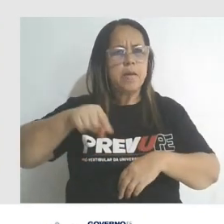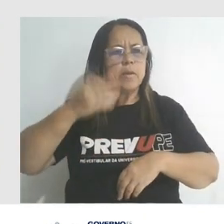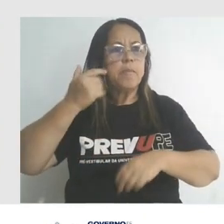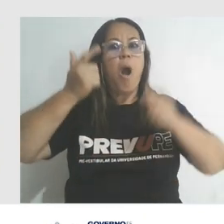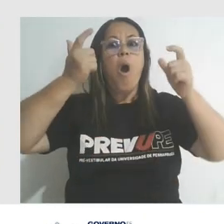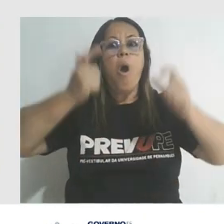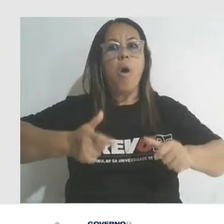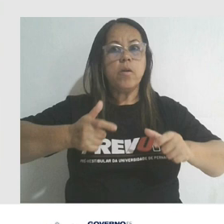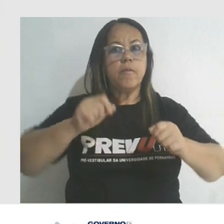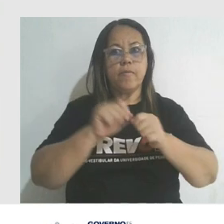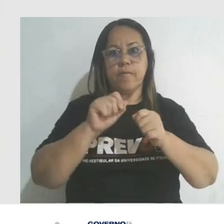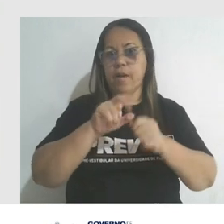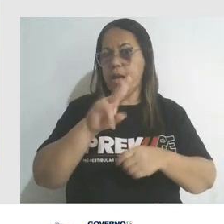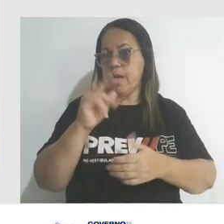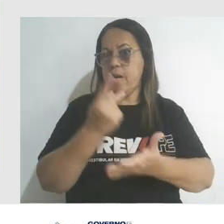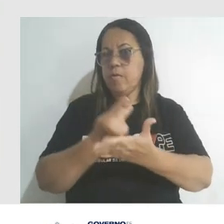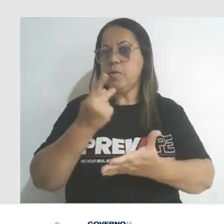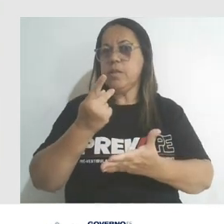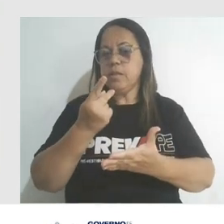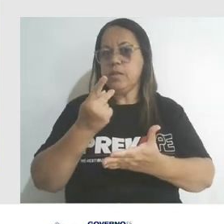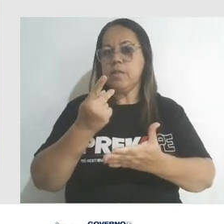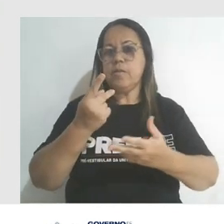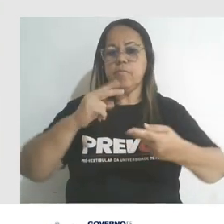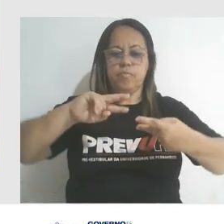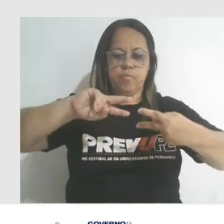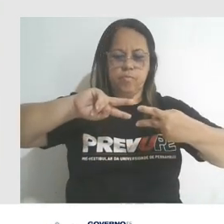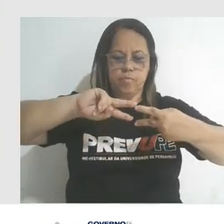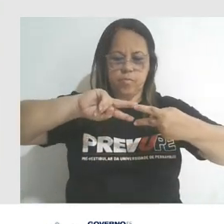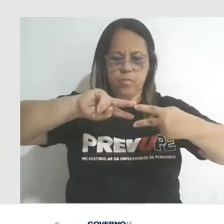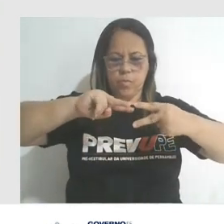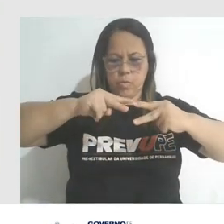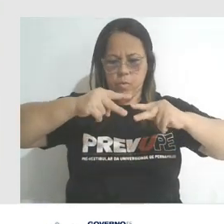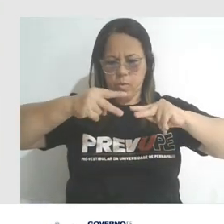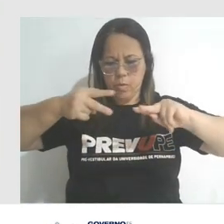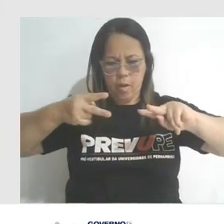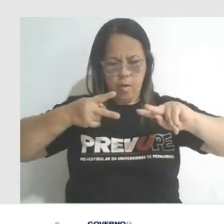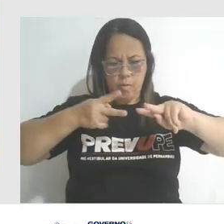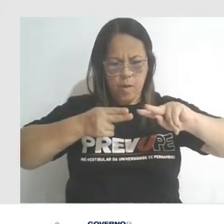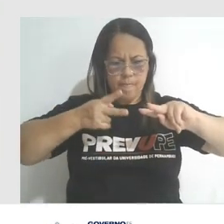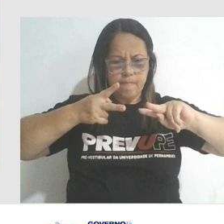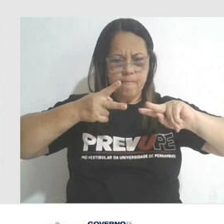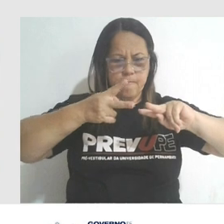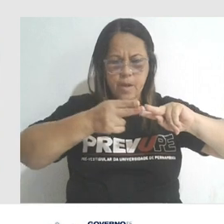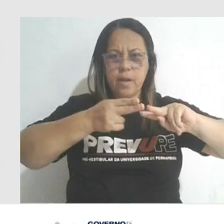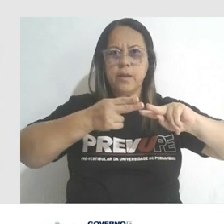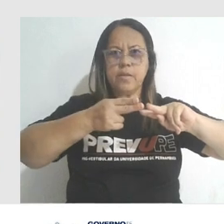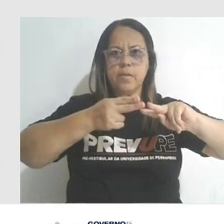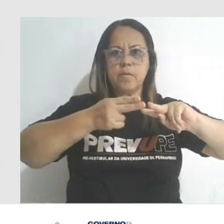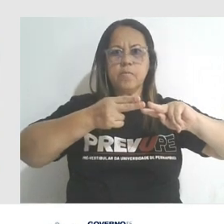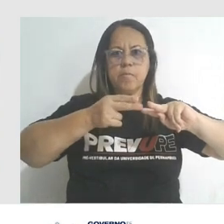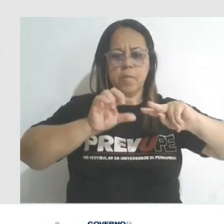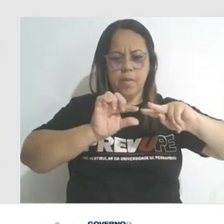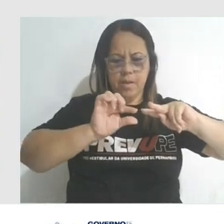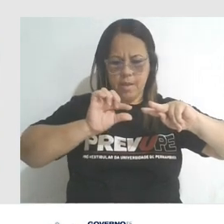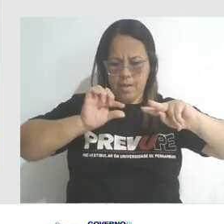local onde será realizada a edição, uma nuclease corta as duas fitas de DNA. Uma vez cortadas, o mecanismo de reparação